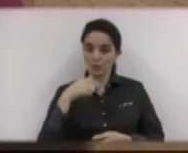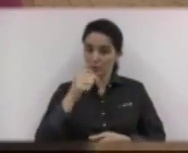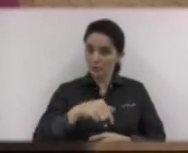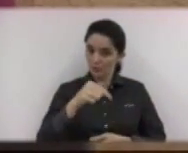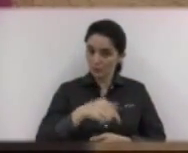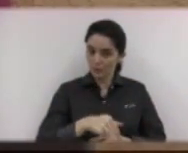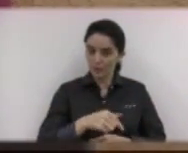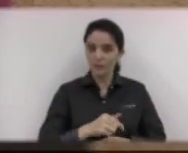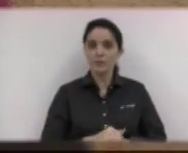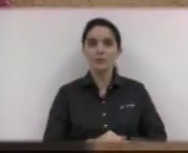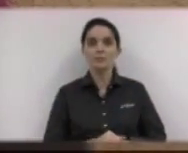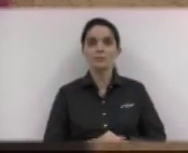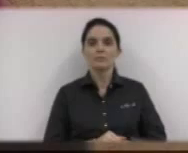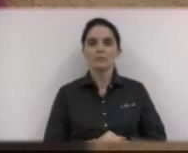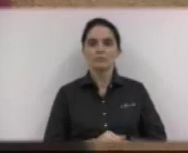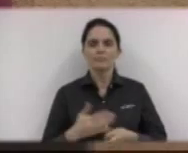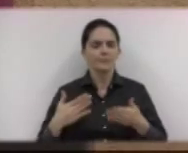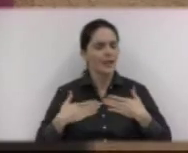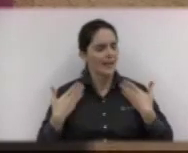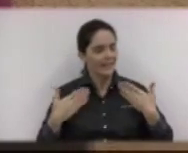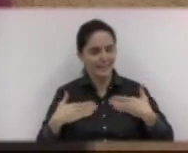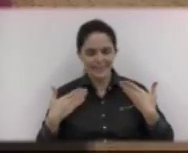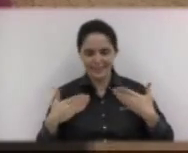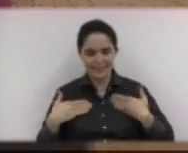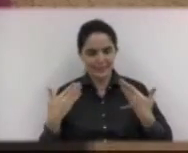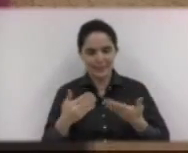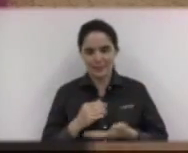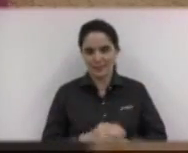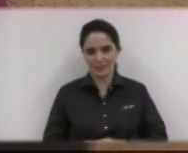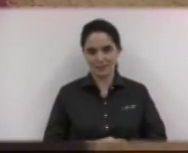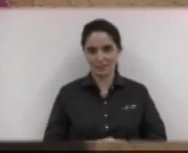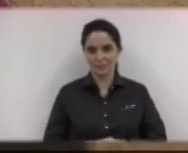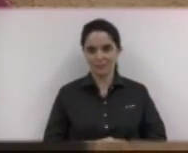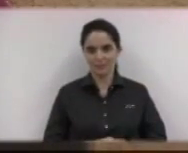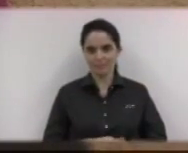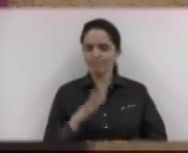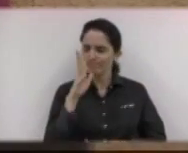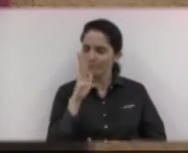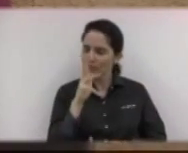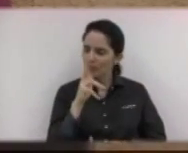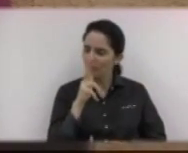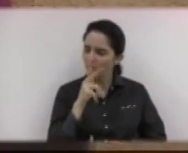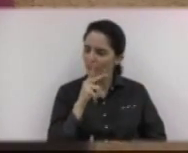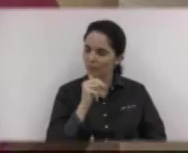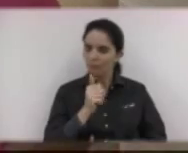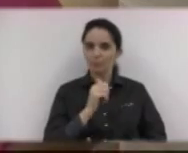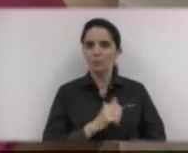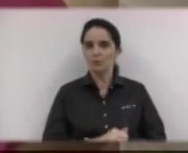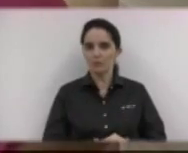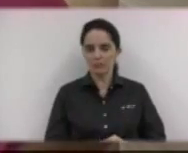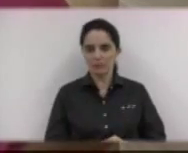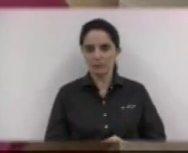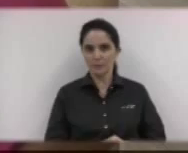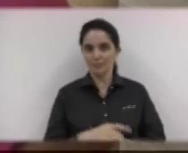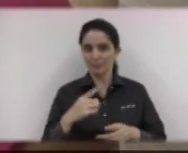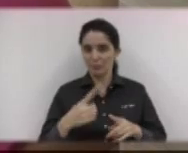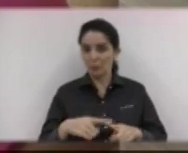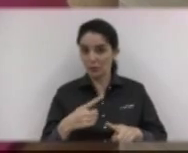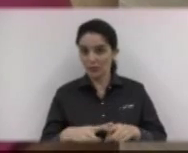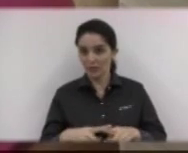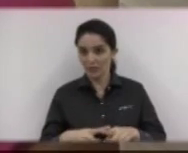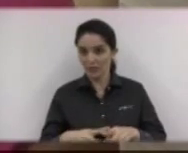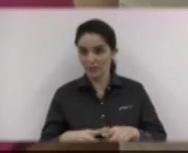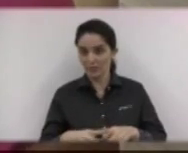motivo de alegria, pena que demorou tanto que alguns trabalhadores não estão conseguindo